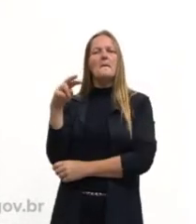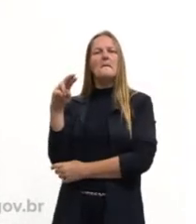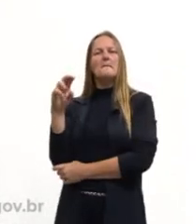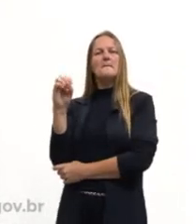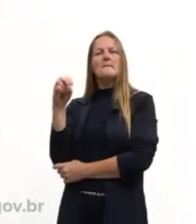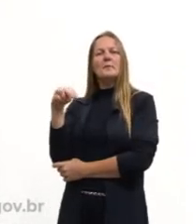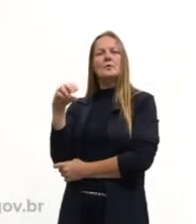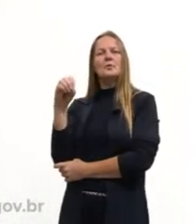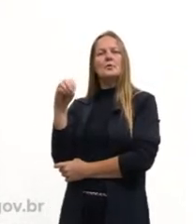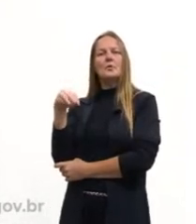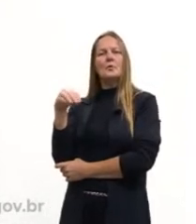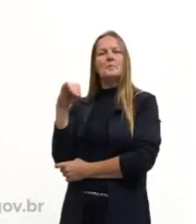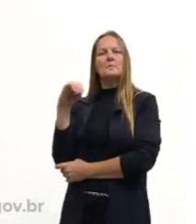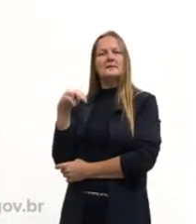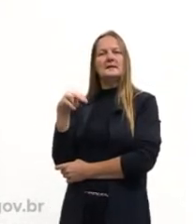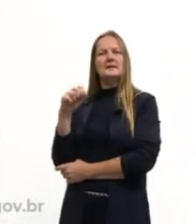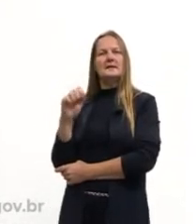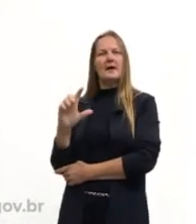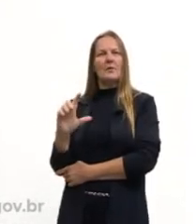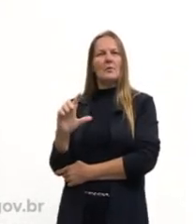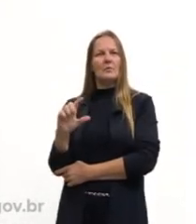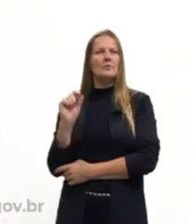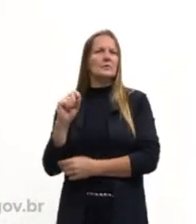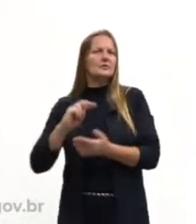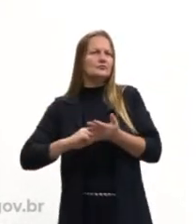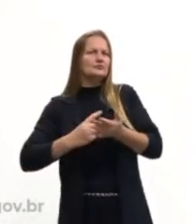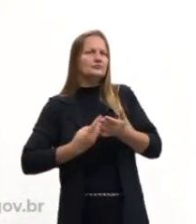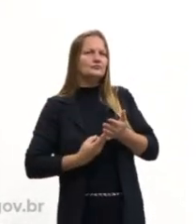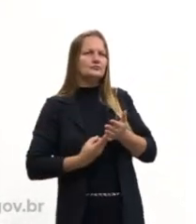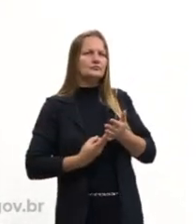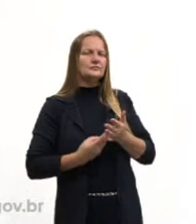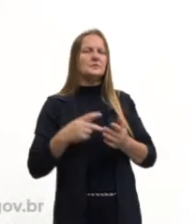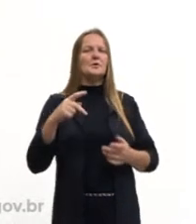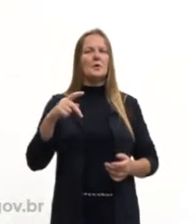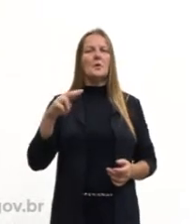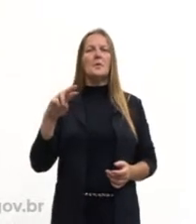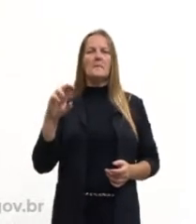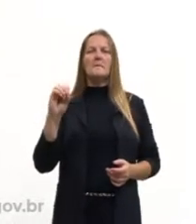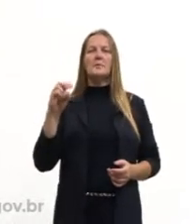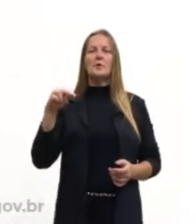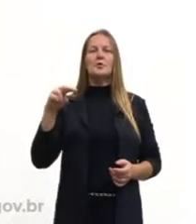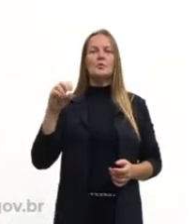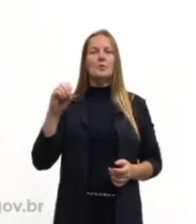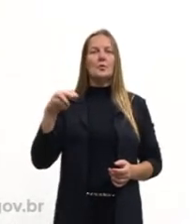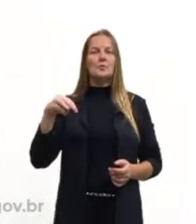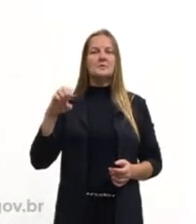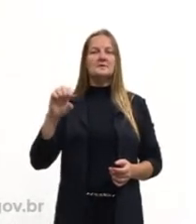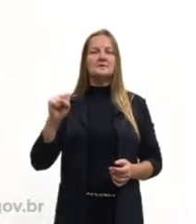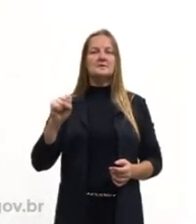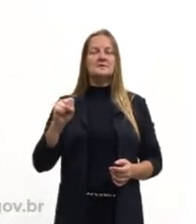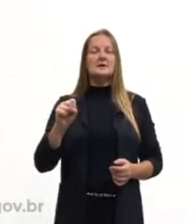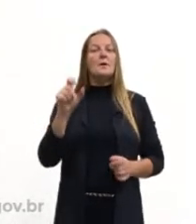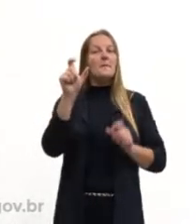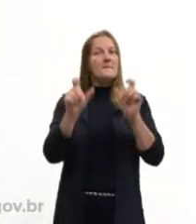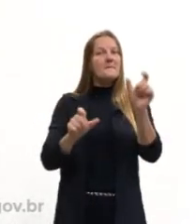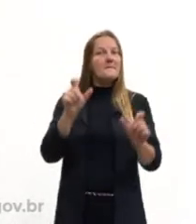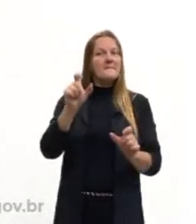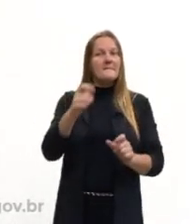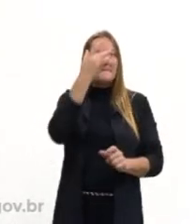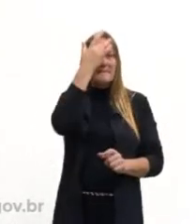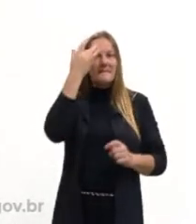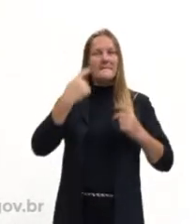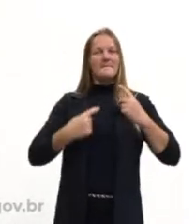pronomes. O que são pronomes? Pronomes é quando nós temos personagens e ao invés de eu escrever personagens,